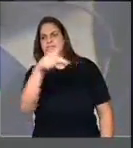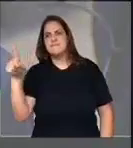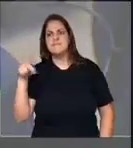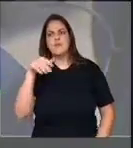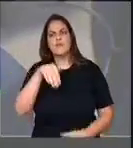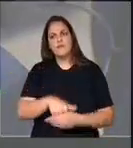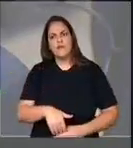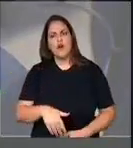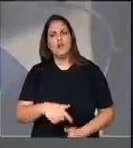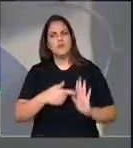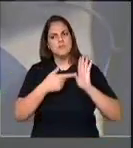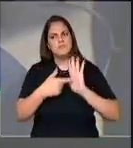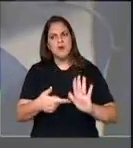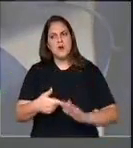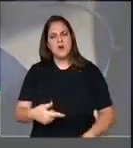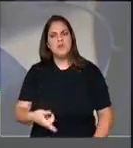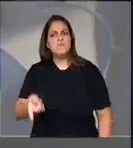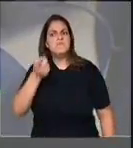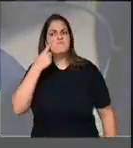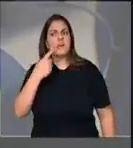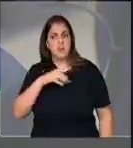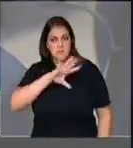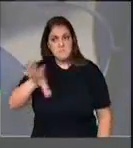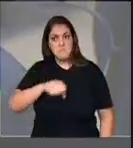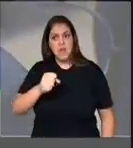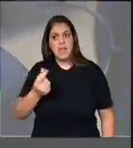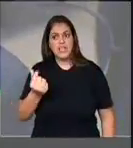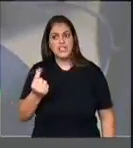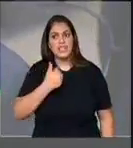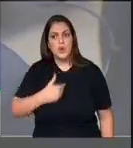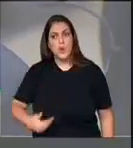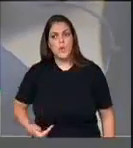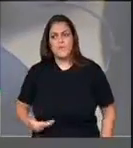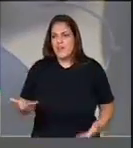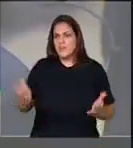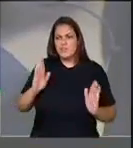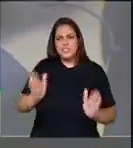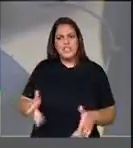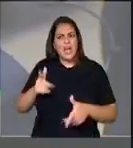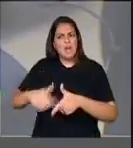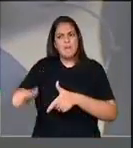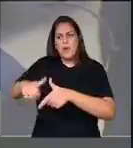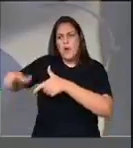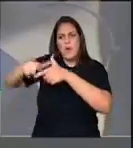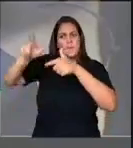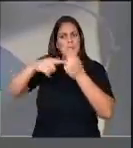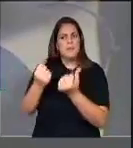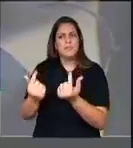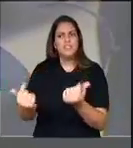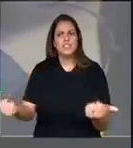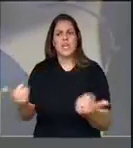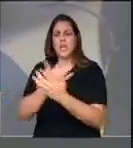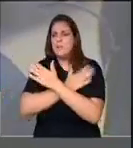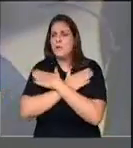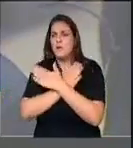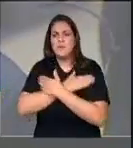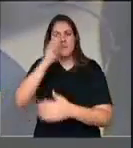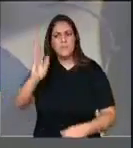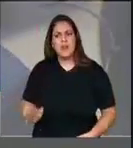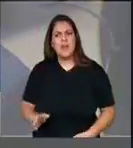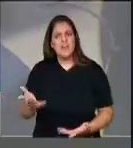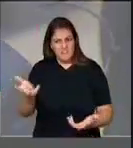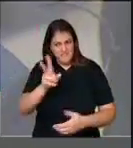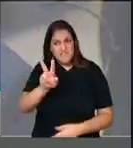aqueles que querem pegar o dinheiro público num país em crise, com tantos milhões de desempregados, para enriquecer